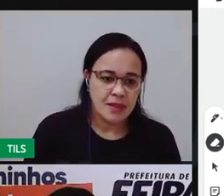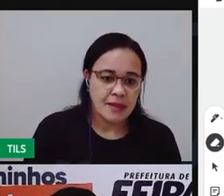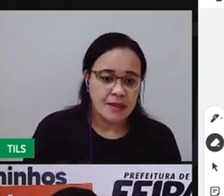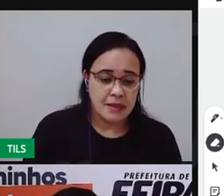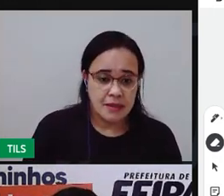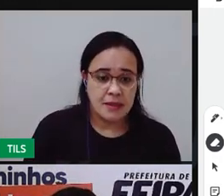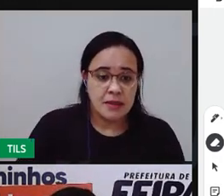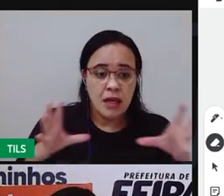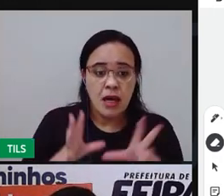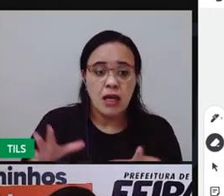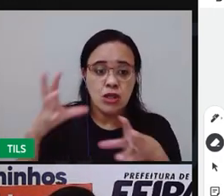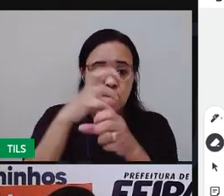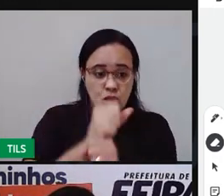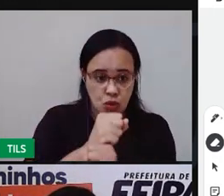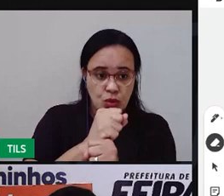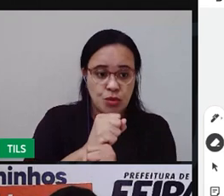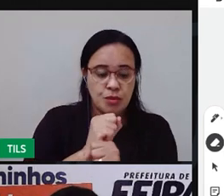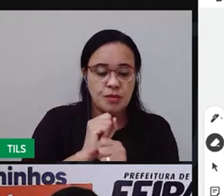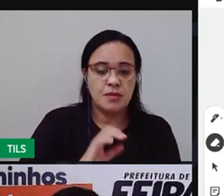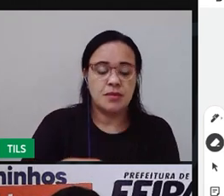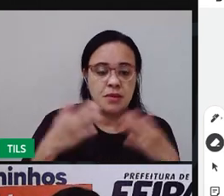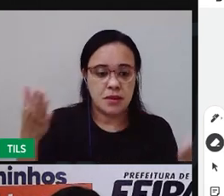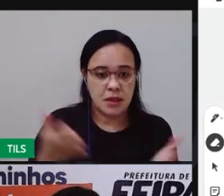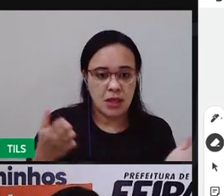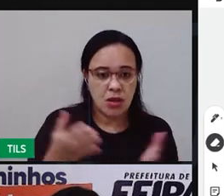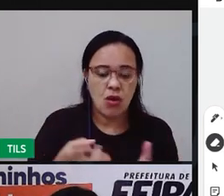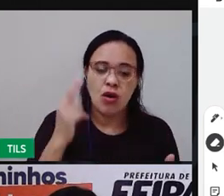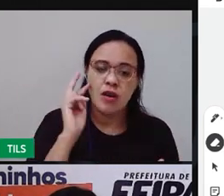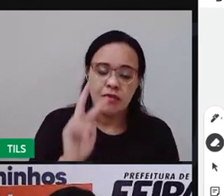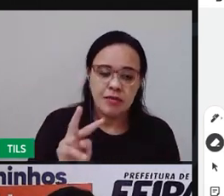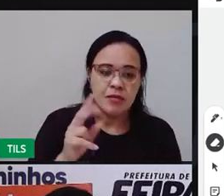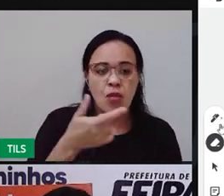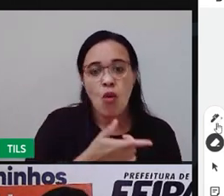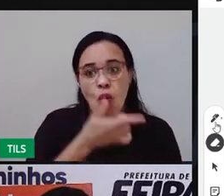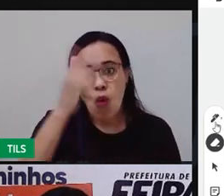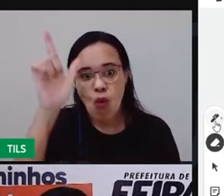a gente fez e vamos fazer outro.